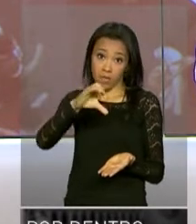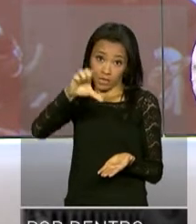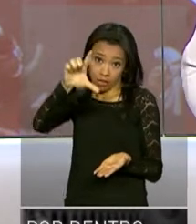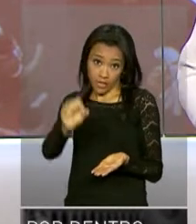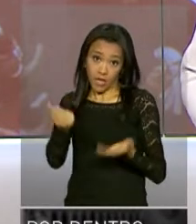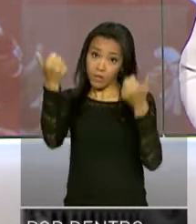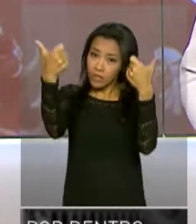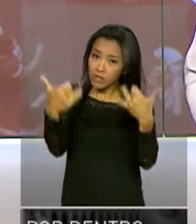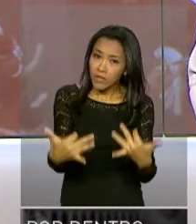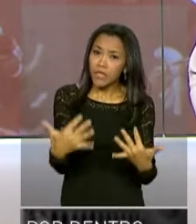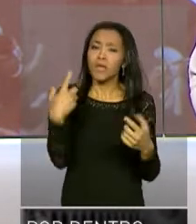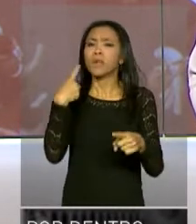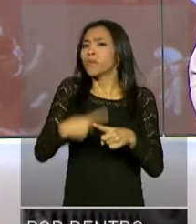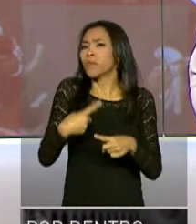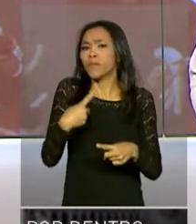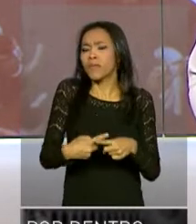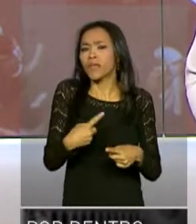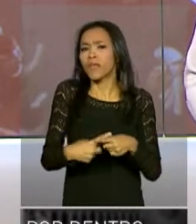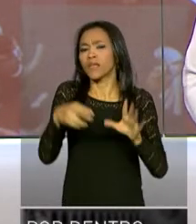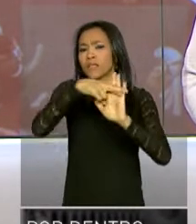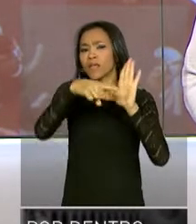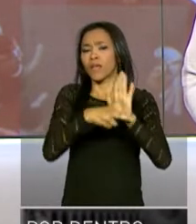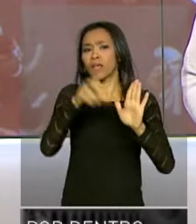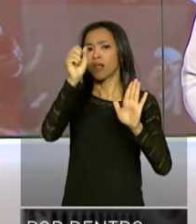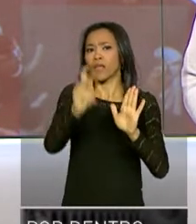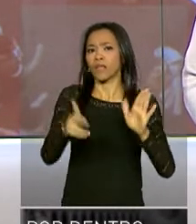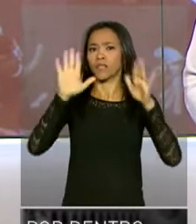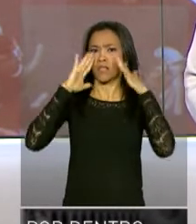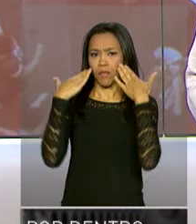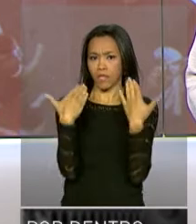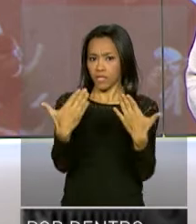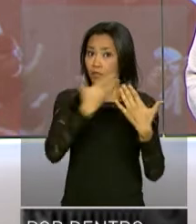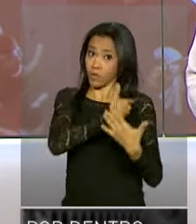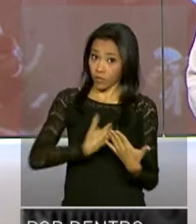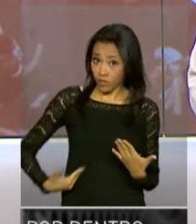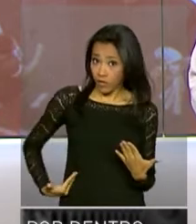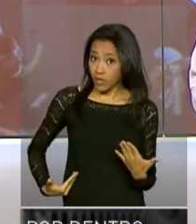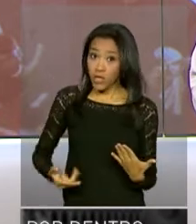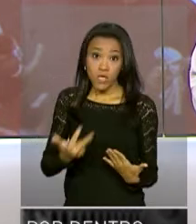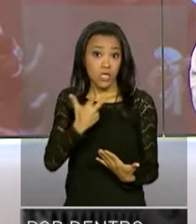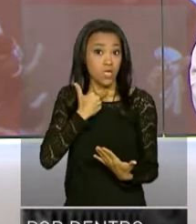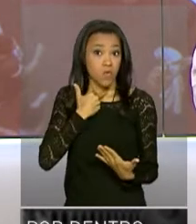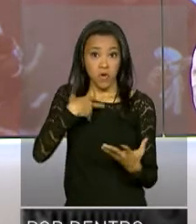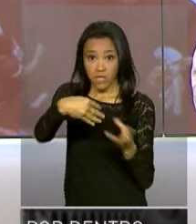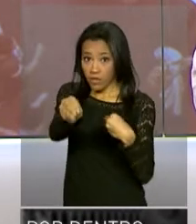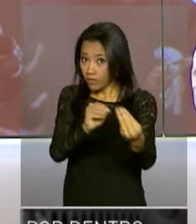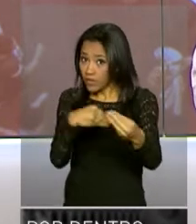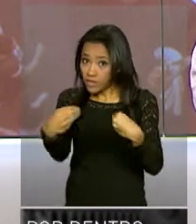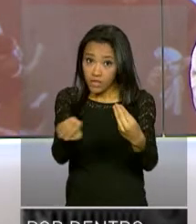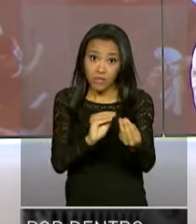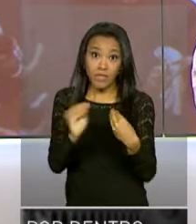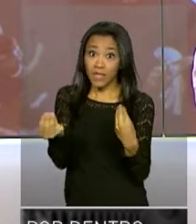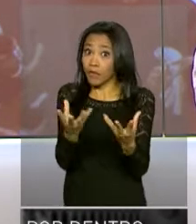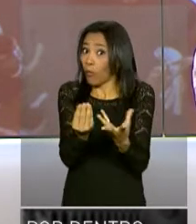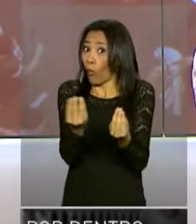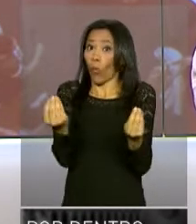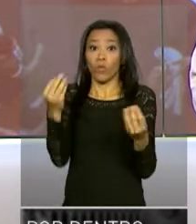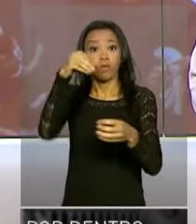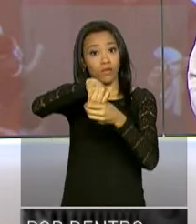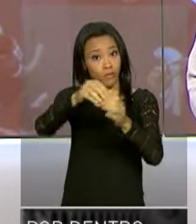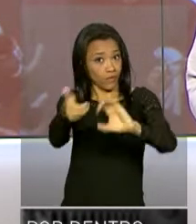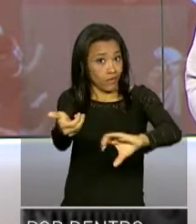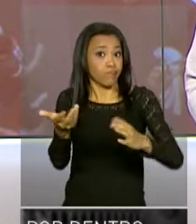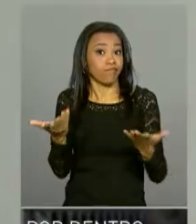vídeo por que a reforma da Previdência que está sendo apresentada pelo Governo não pode ser flexibilizada demais no